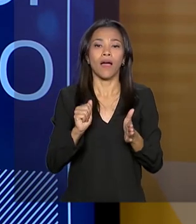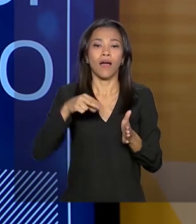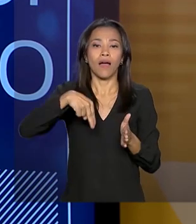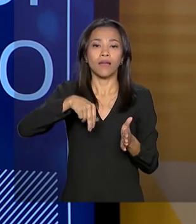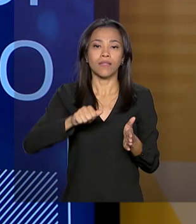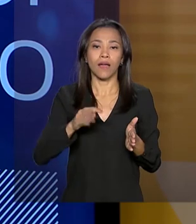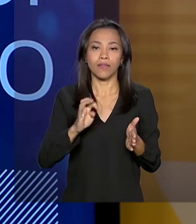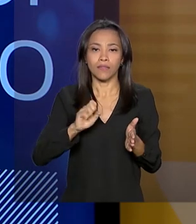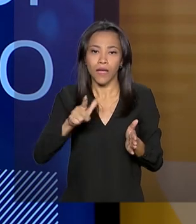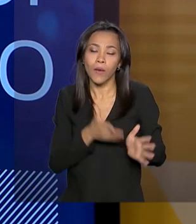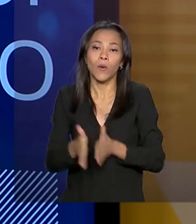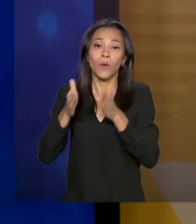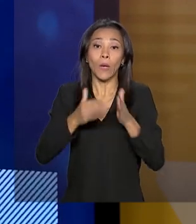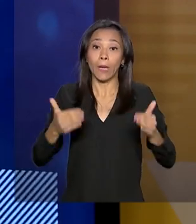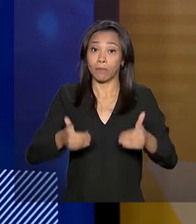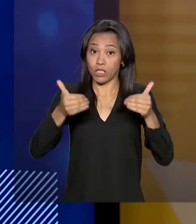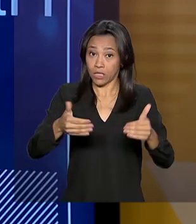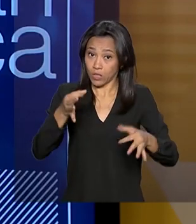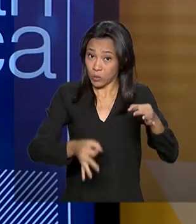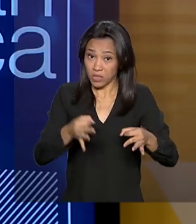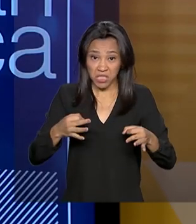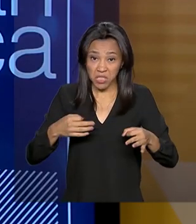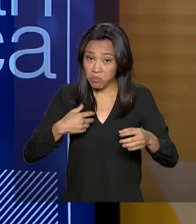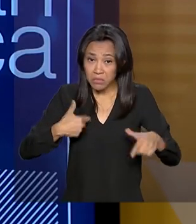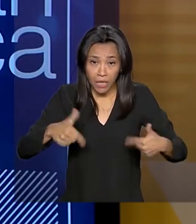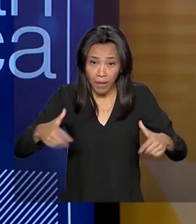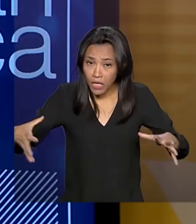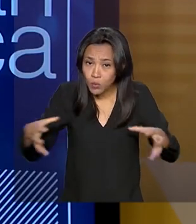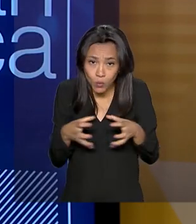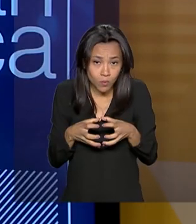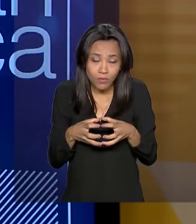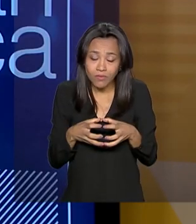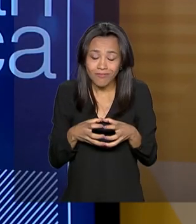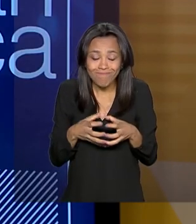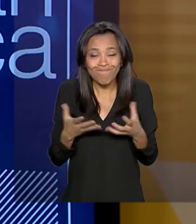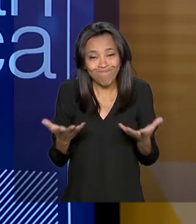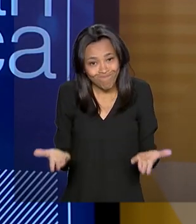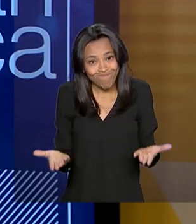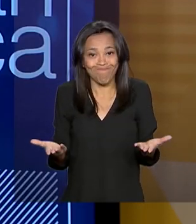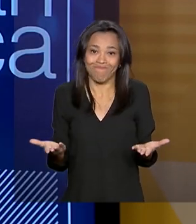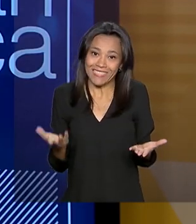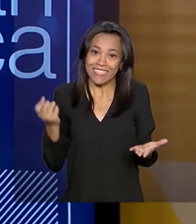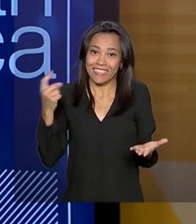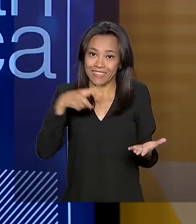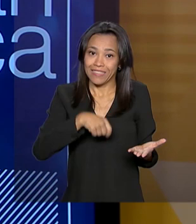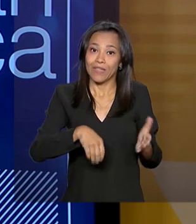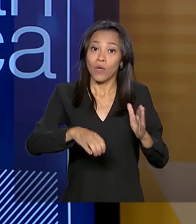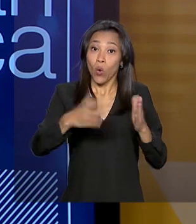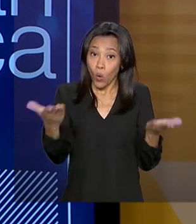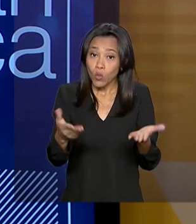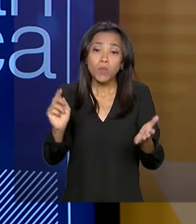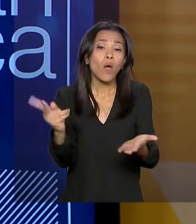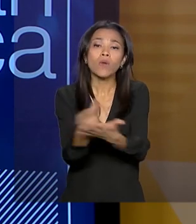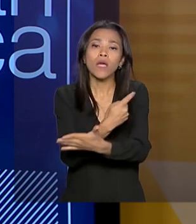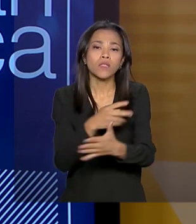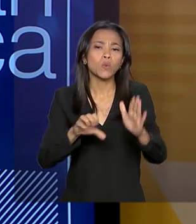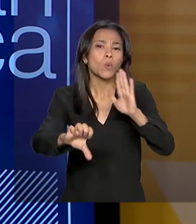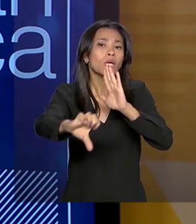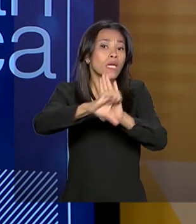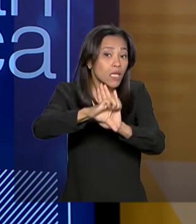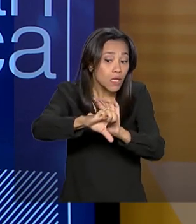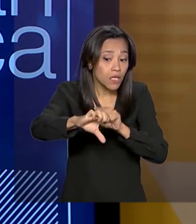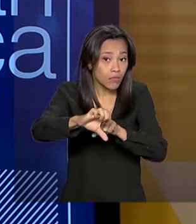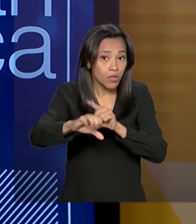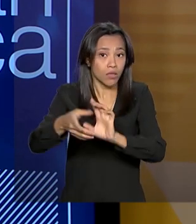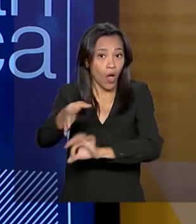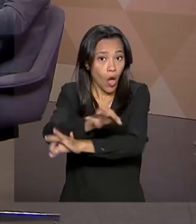Anatel, Ministério da Justiça, não atuarem em conjunto, você... Porque o crime, hoje, o que acontece, né? O crime organizado